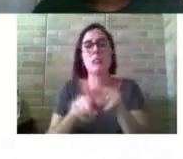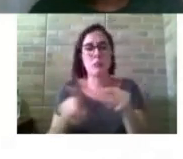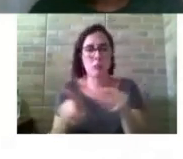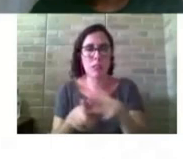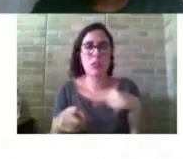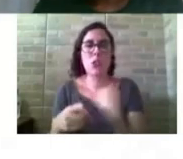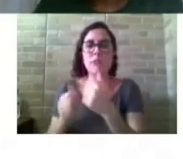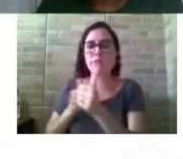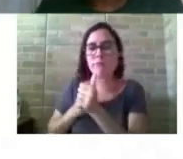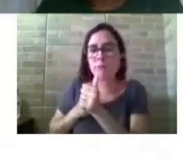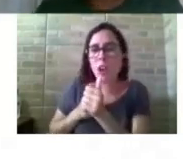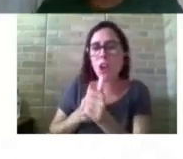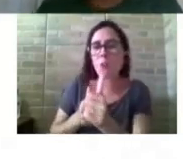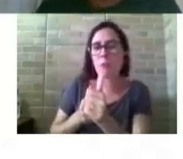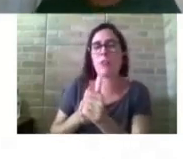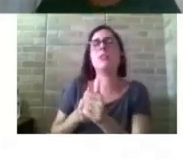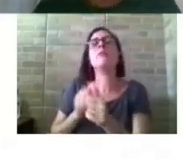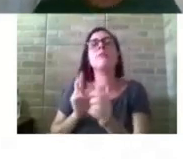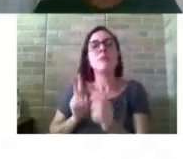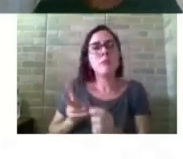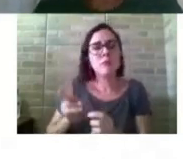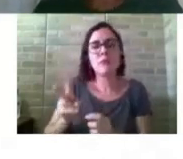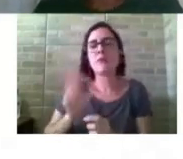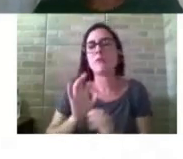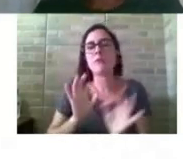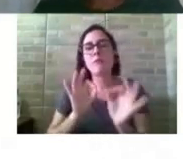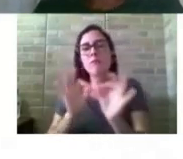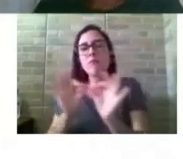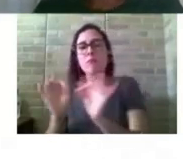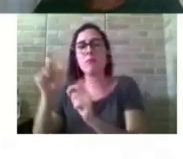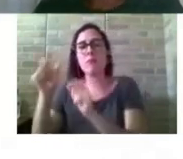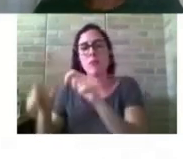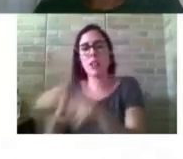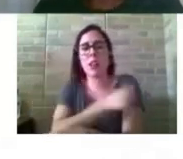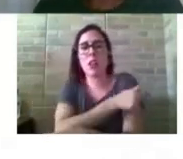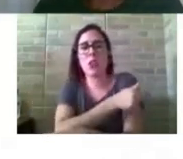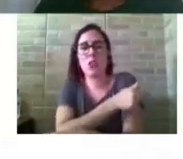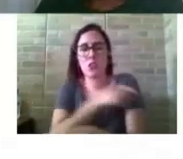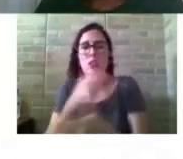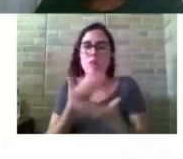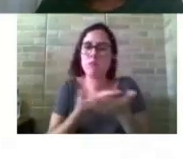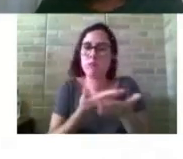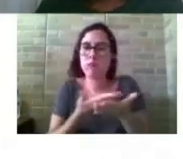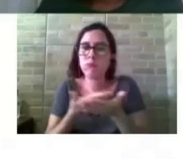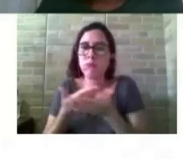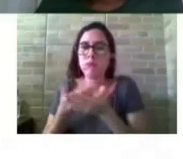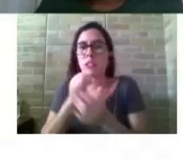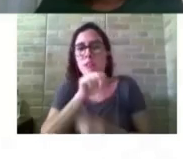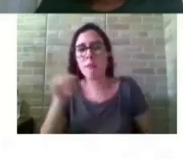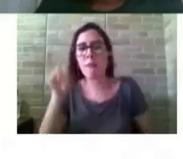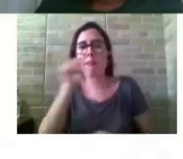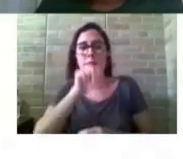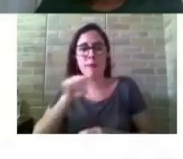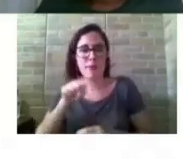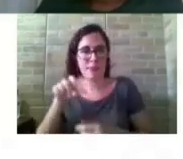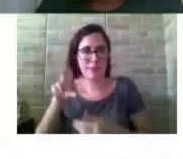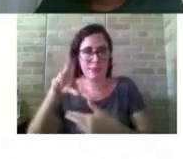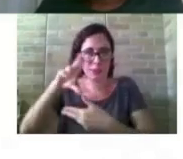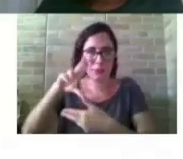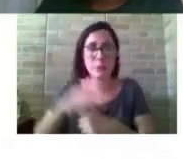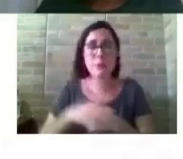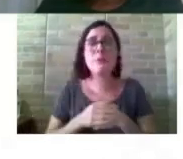acompanha ou acompanha durante todo o seu percurso na Universidade Federal. Então, gente